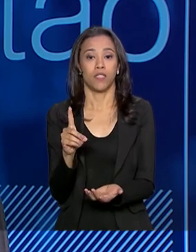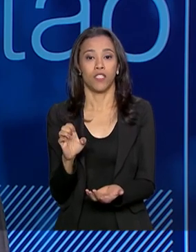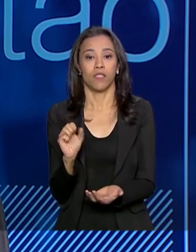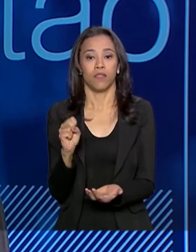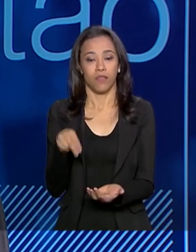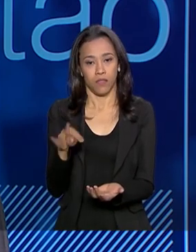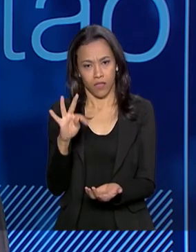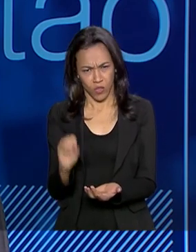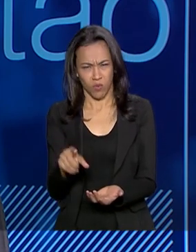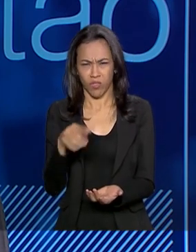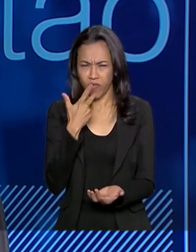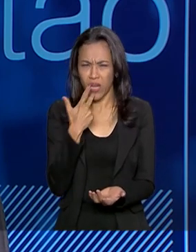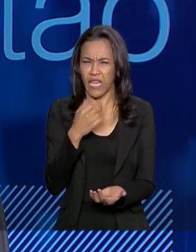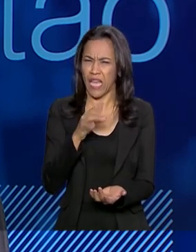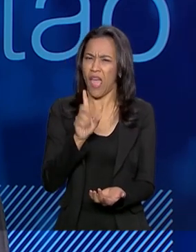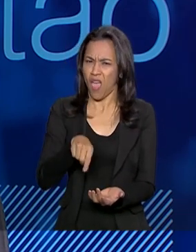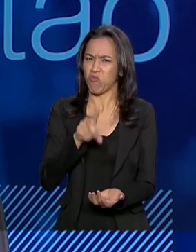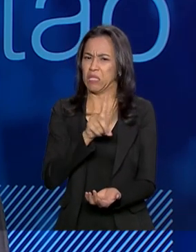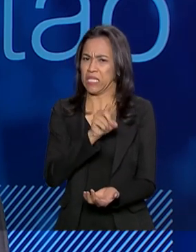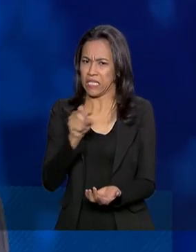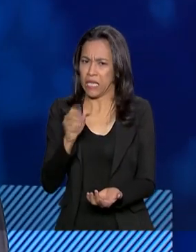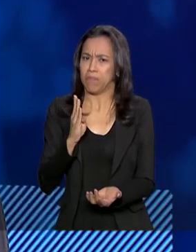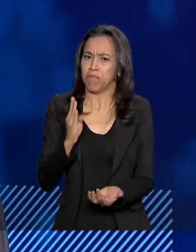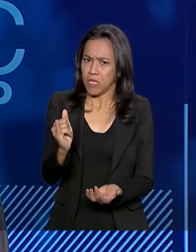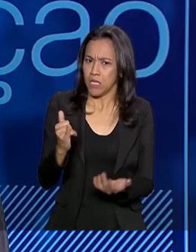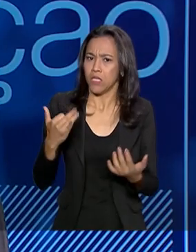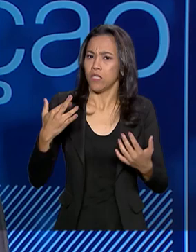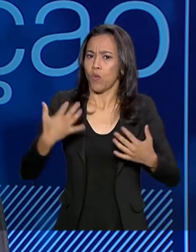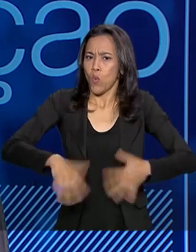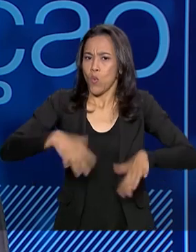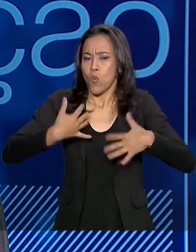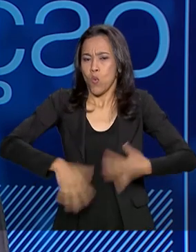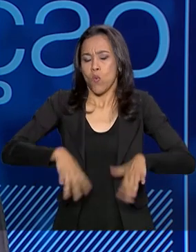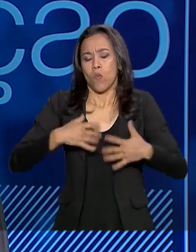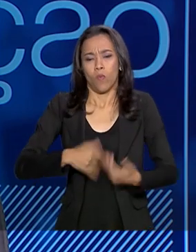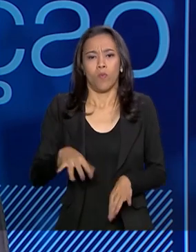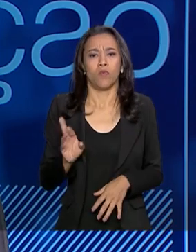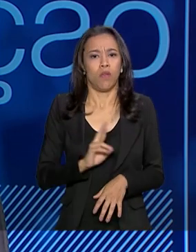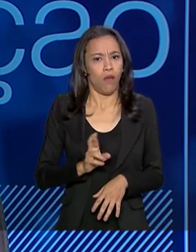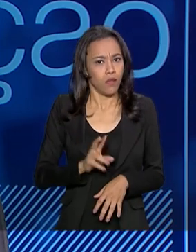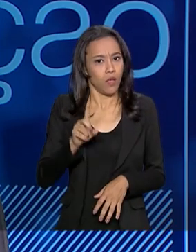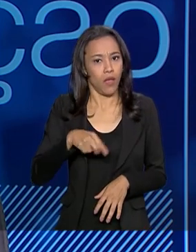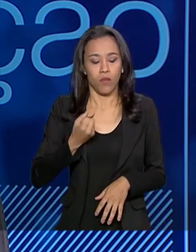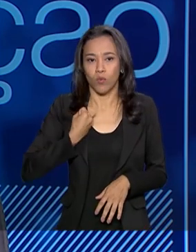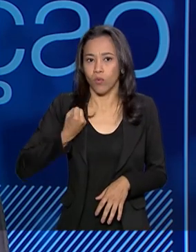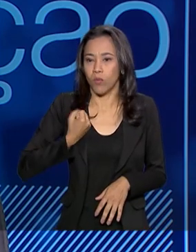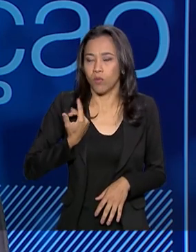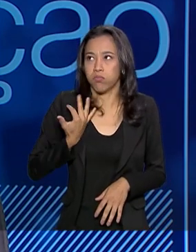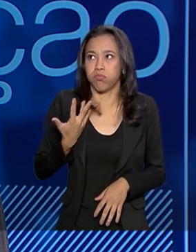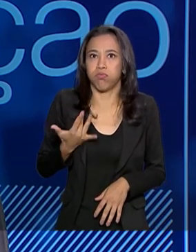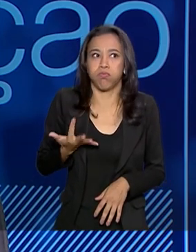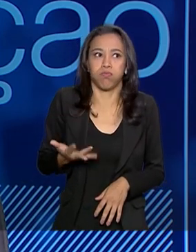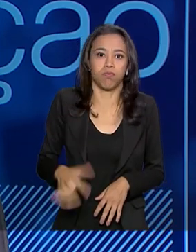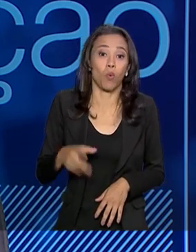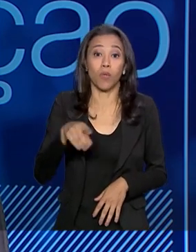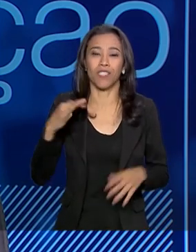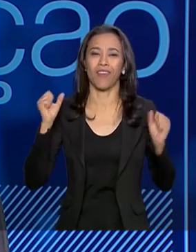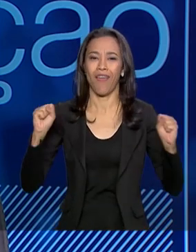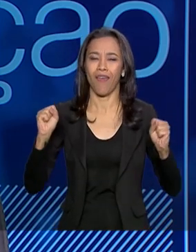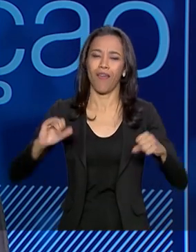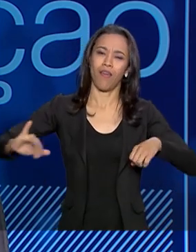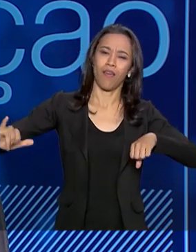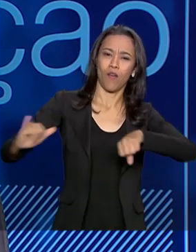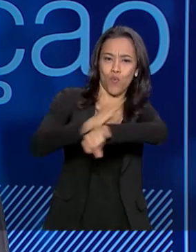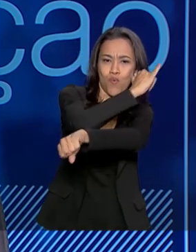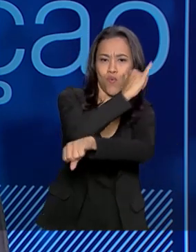fala na casa de 100 bilhões de reais. Então, realmente, são números estratosféricos. Quando a gente comemora um leilão de aeroporto, um leilão de